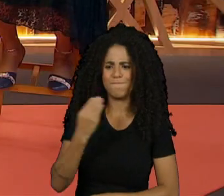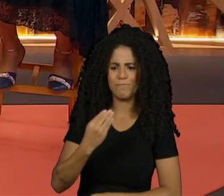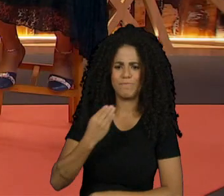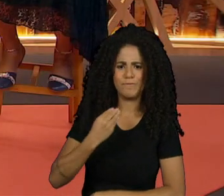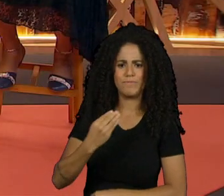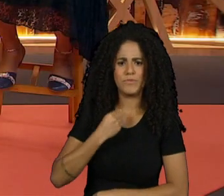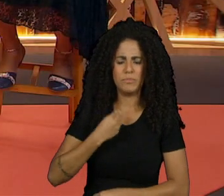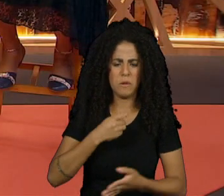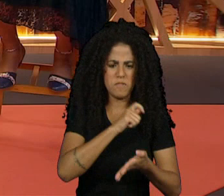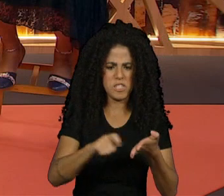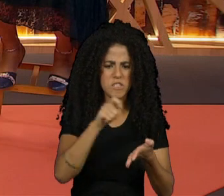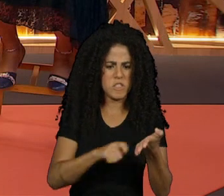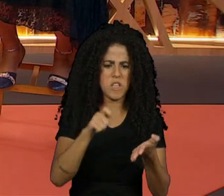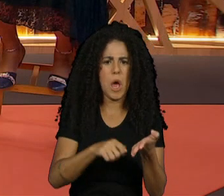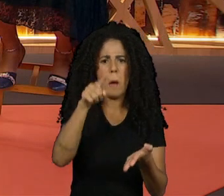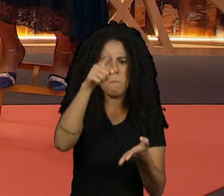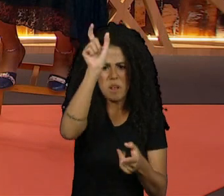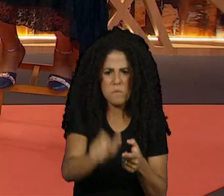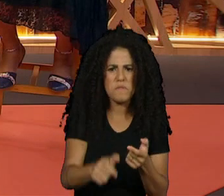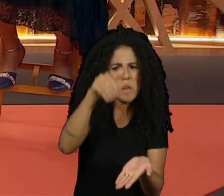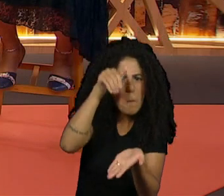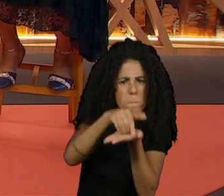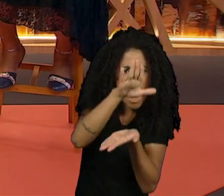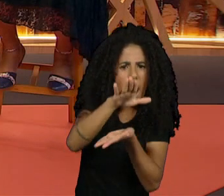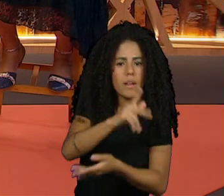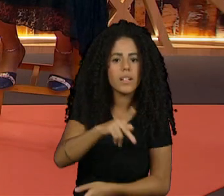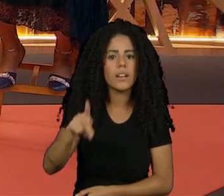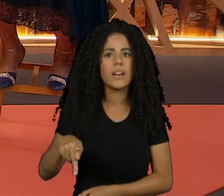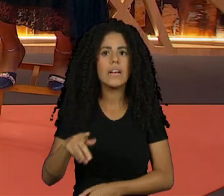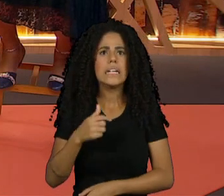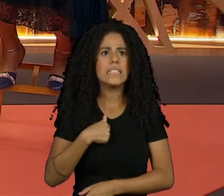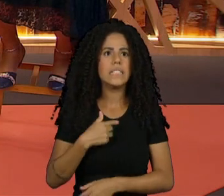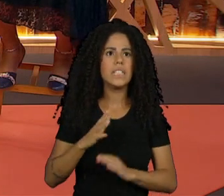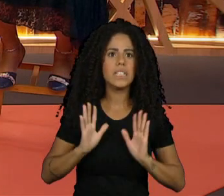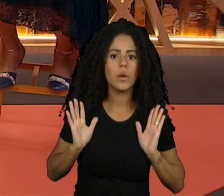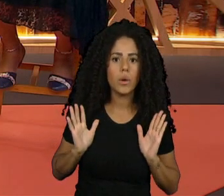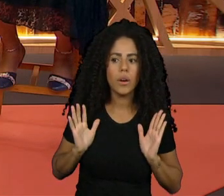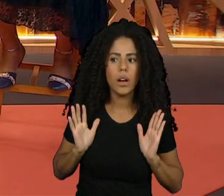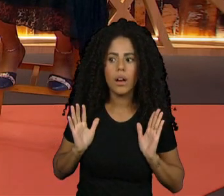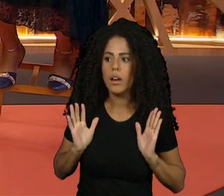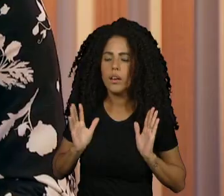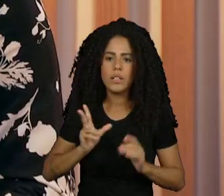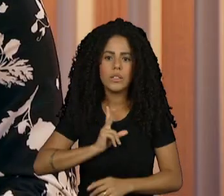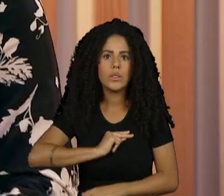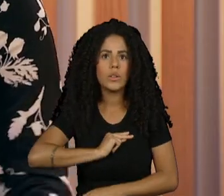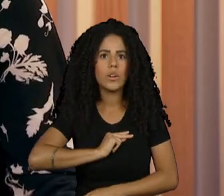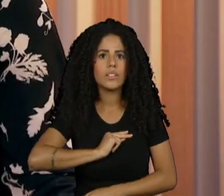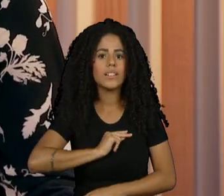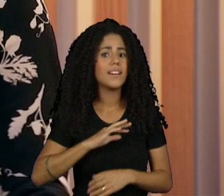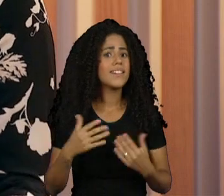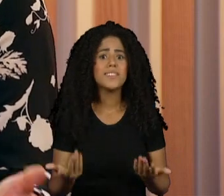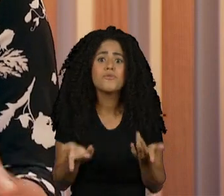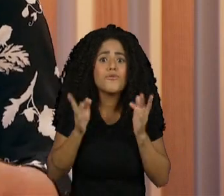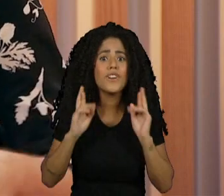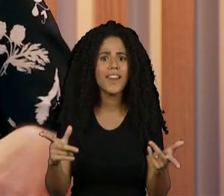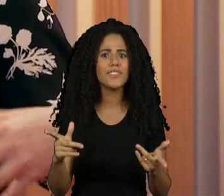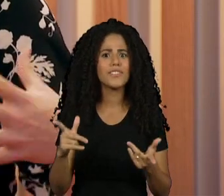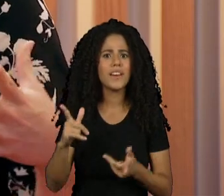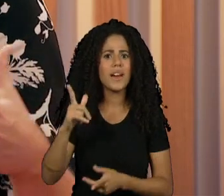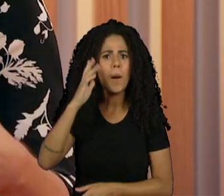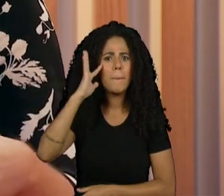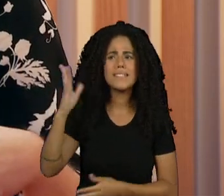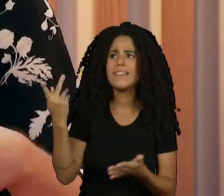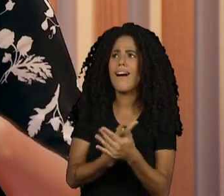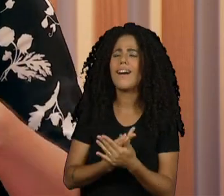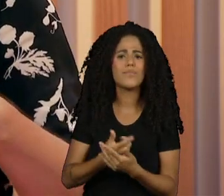e que não, eles não vão suportar a ideia de ter aula de Machado de Assis com uma travesti. Machado de Assis, né? E não aconteceu isso, sim, Talvez as novas